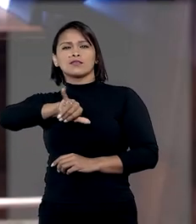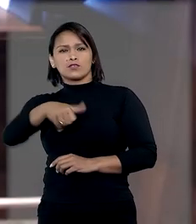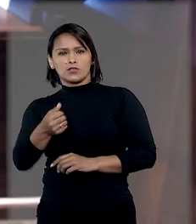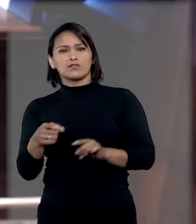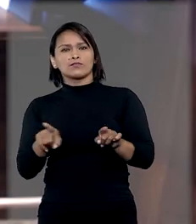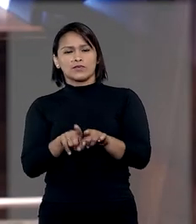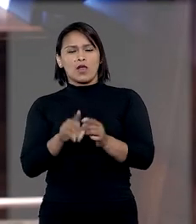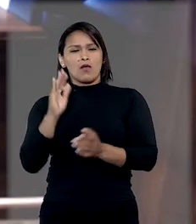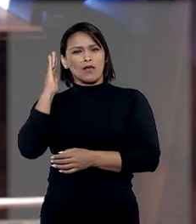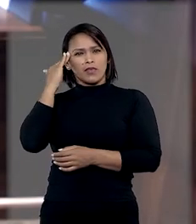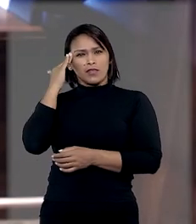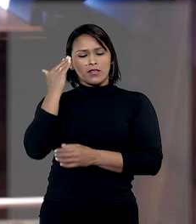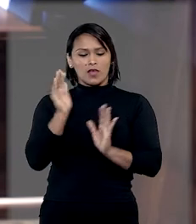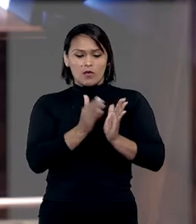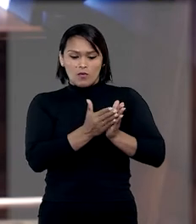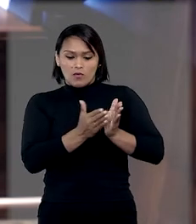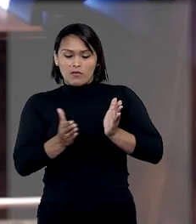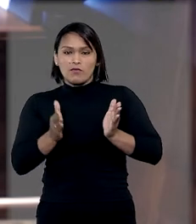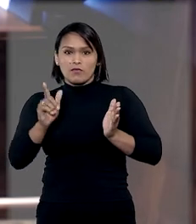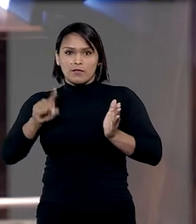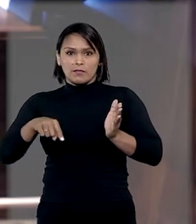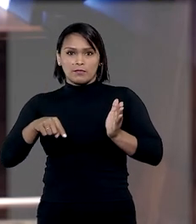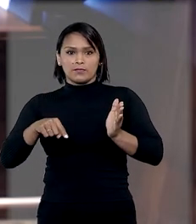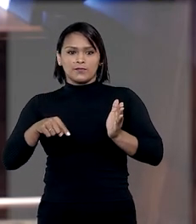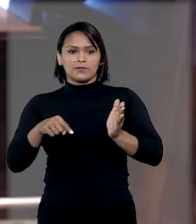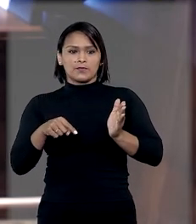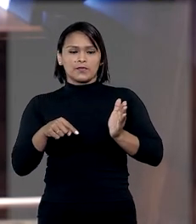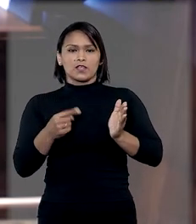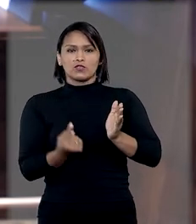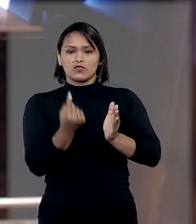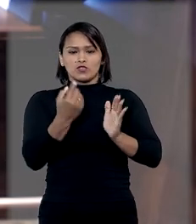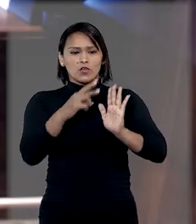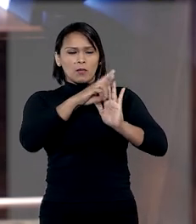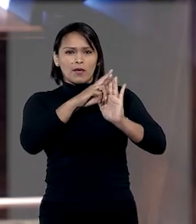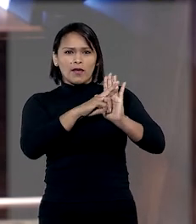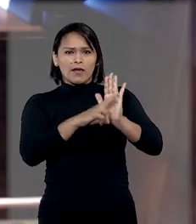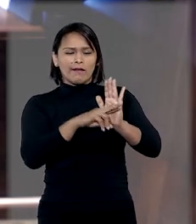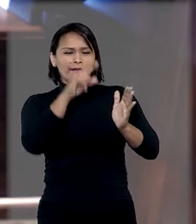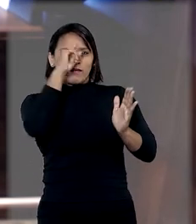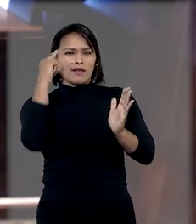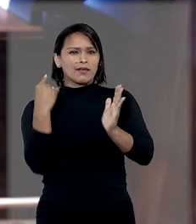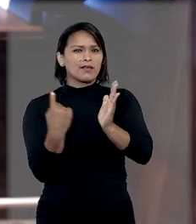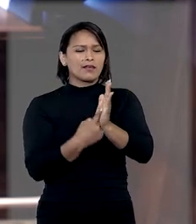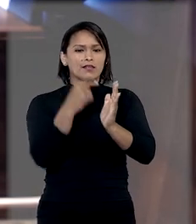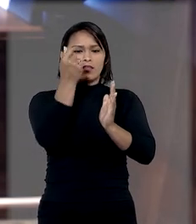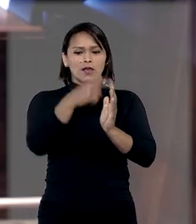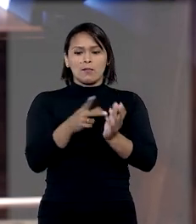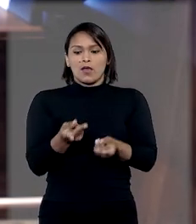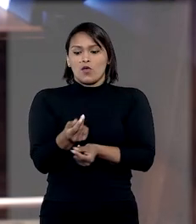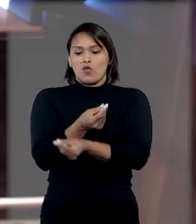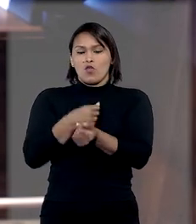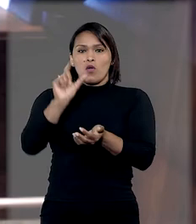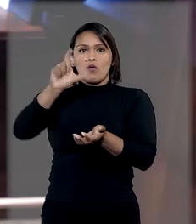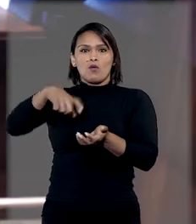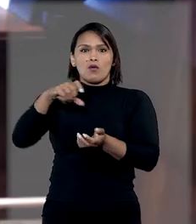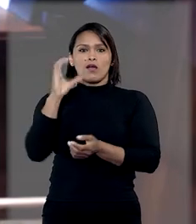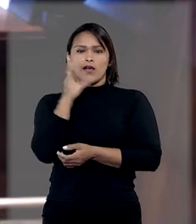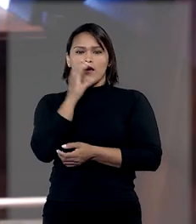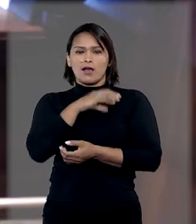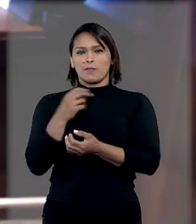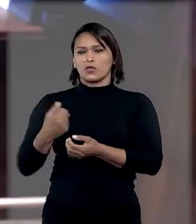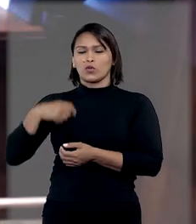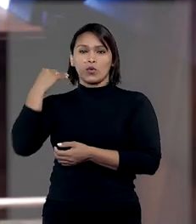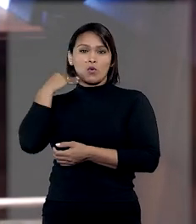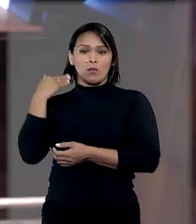Justiça entendeu que a previsão de uma regra que determine o desconto automático na